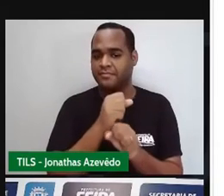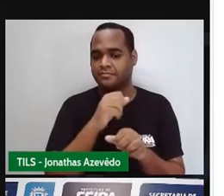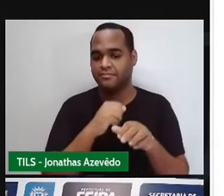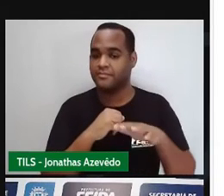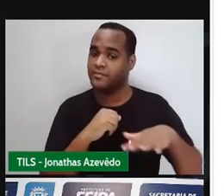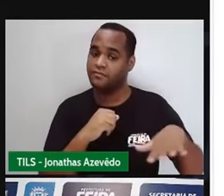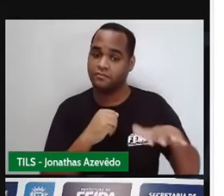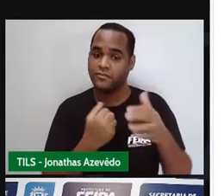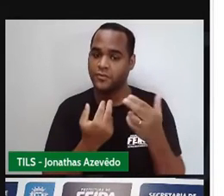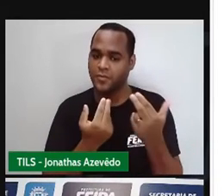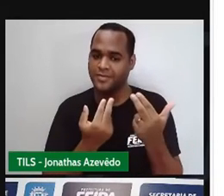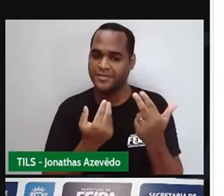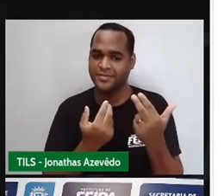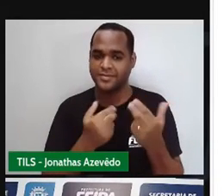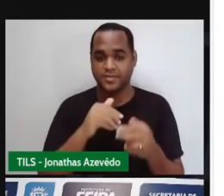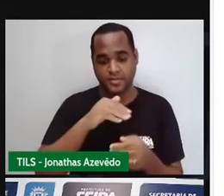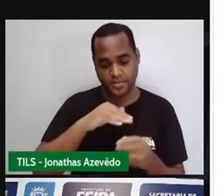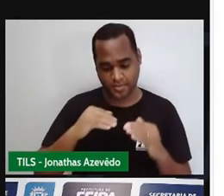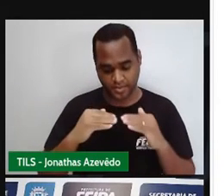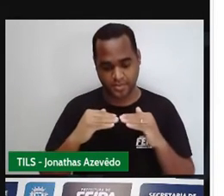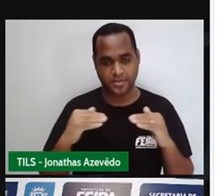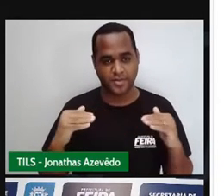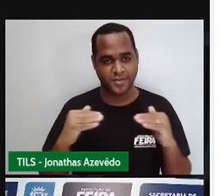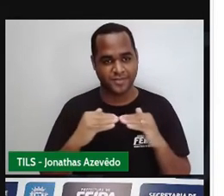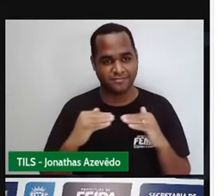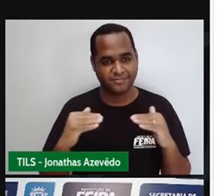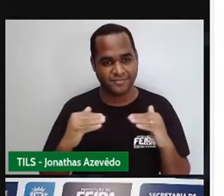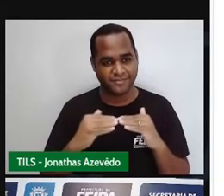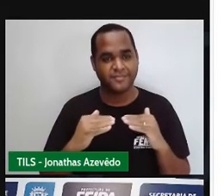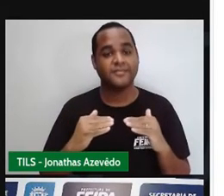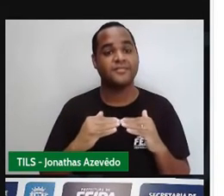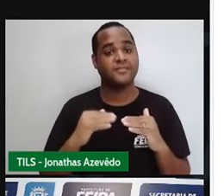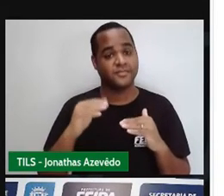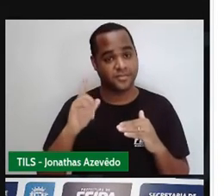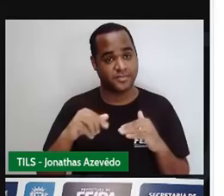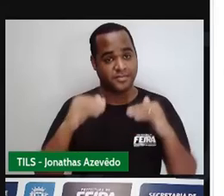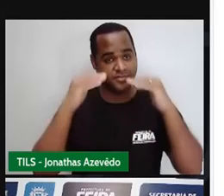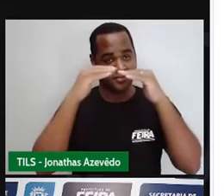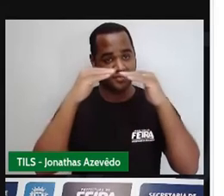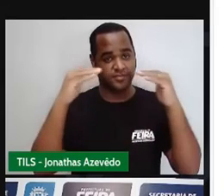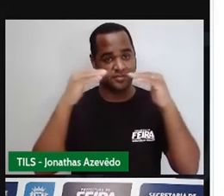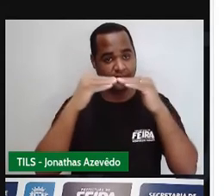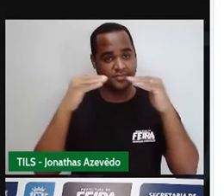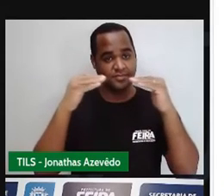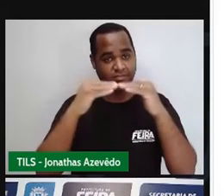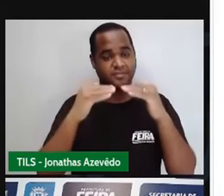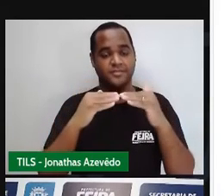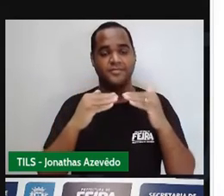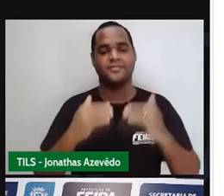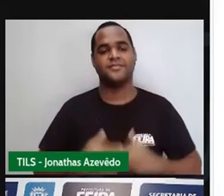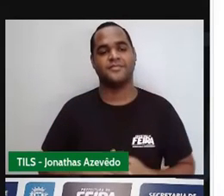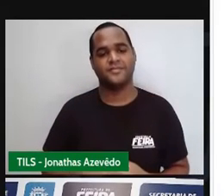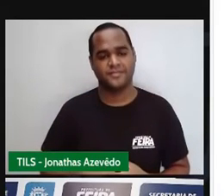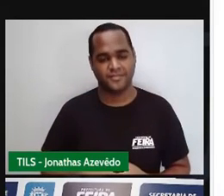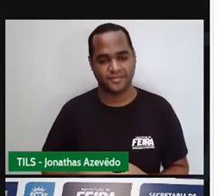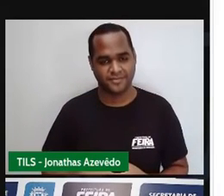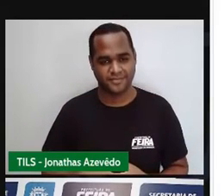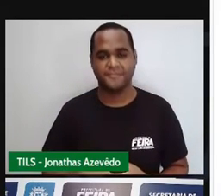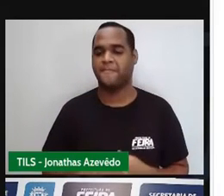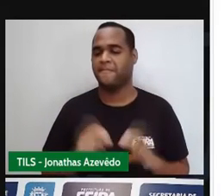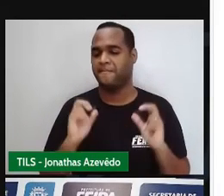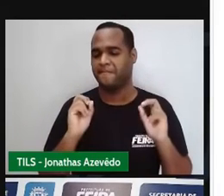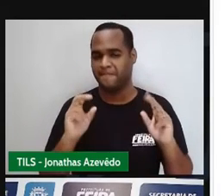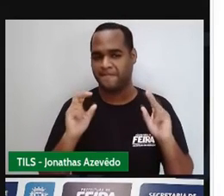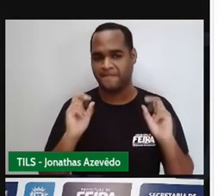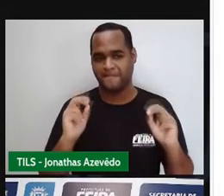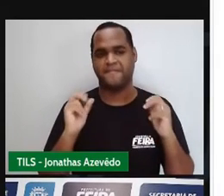retângulo, né? A base do retângulo é a base do triângulo. Show de bola.